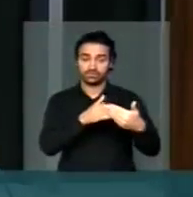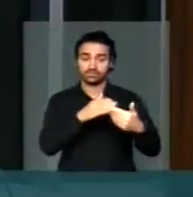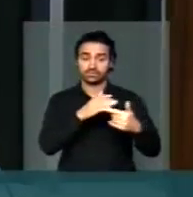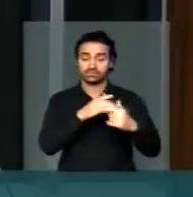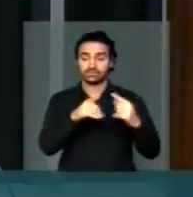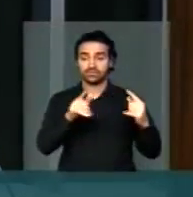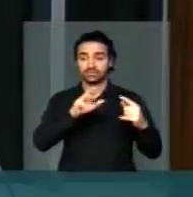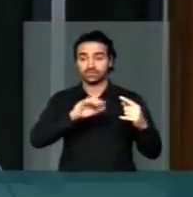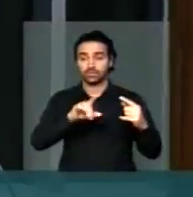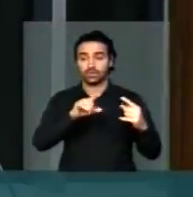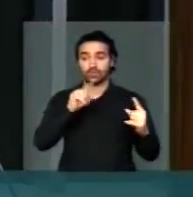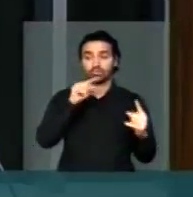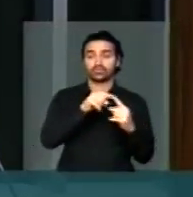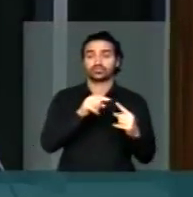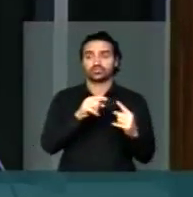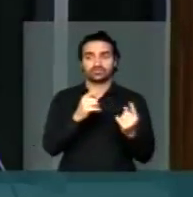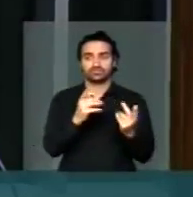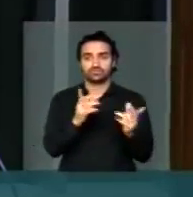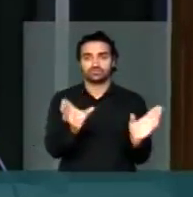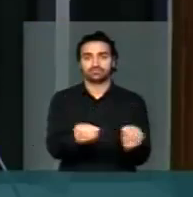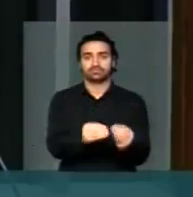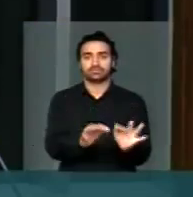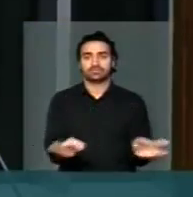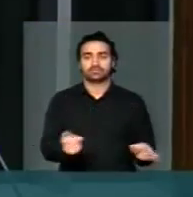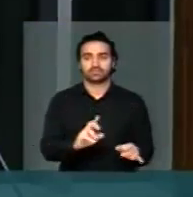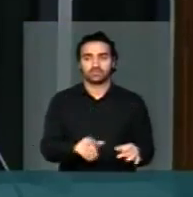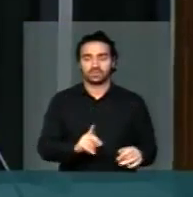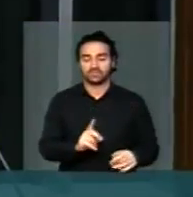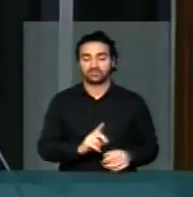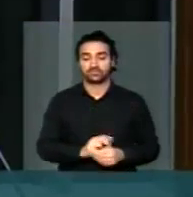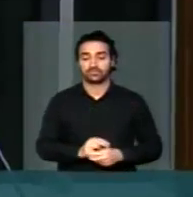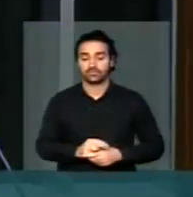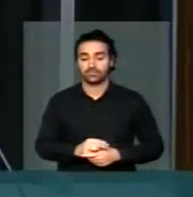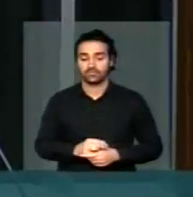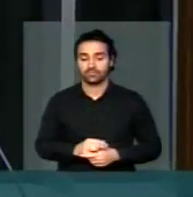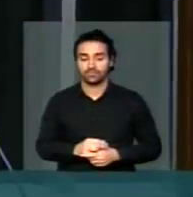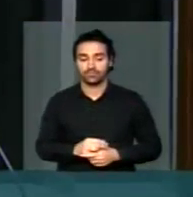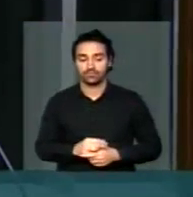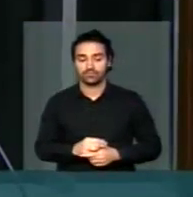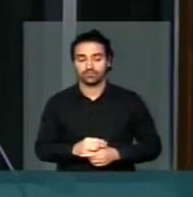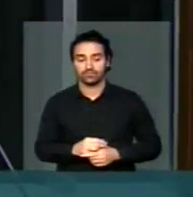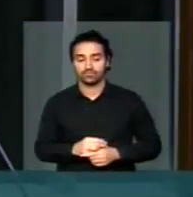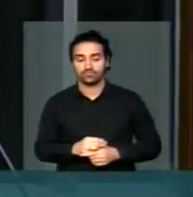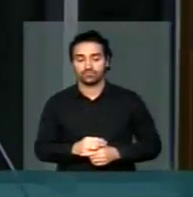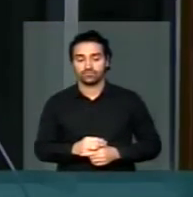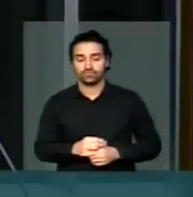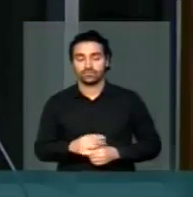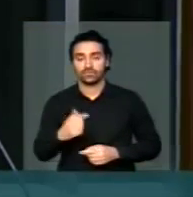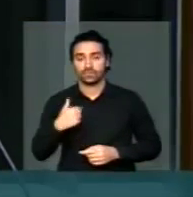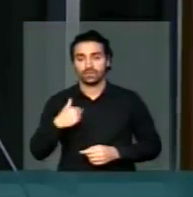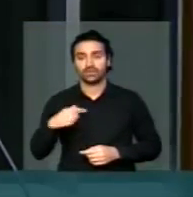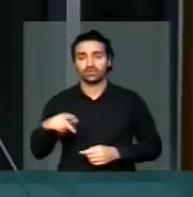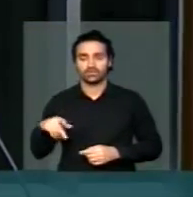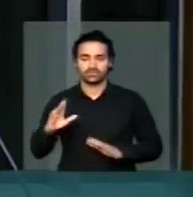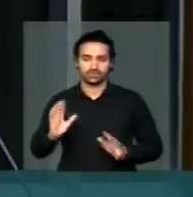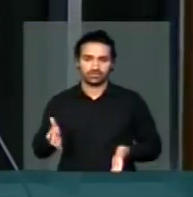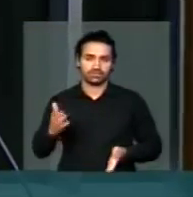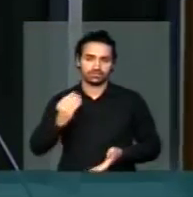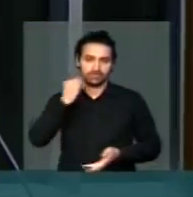objetiva, assim, pragmática. Falando do meu lugar de professor de história,